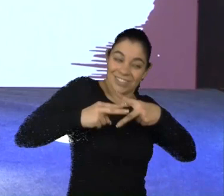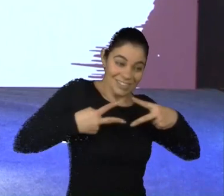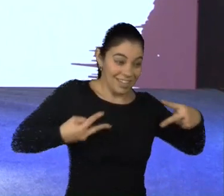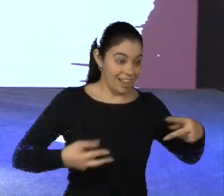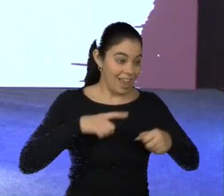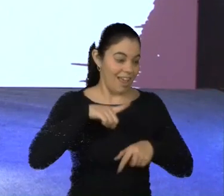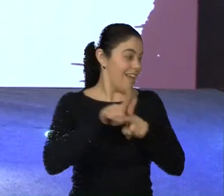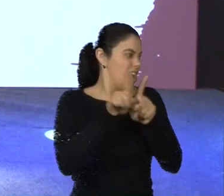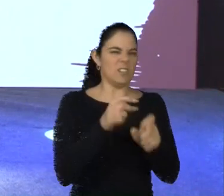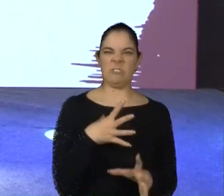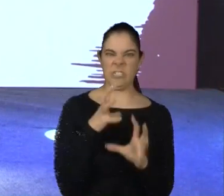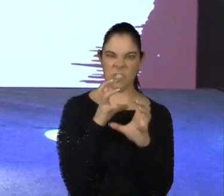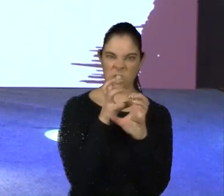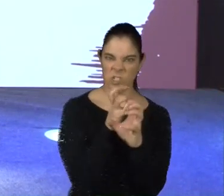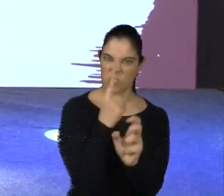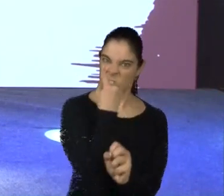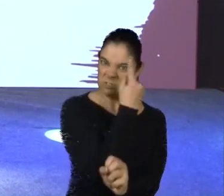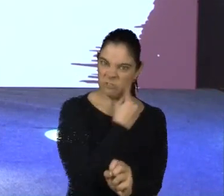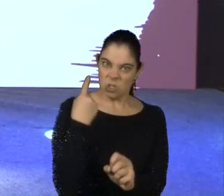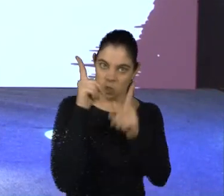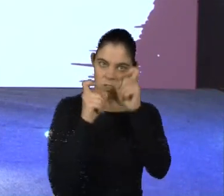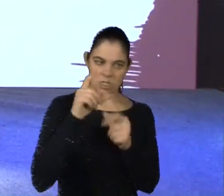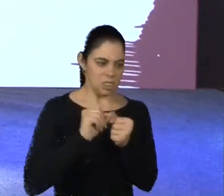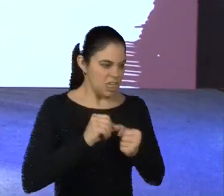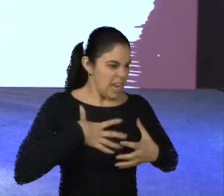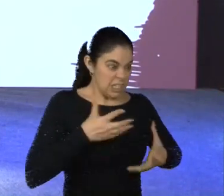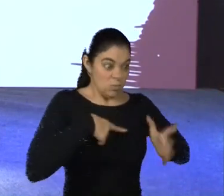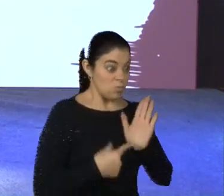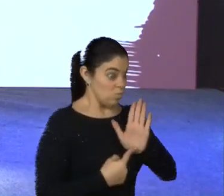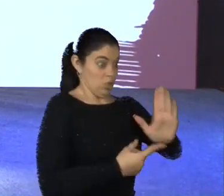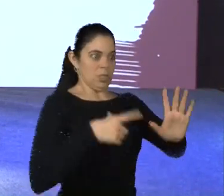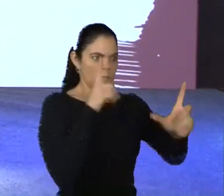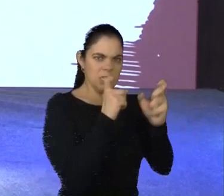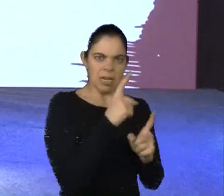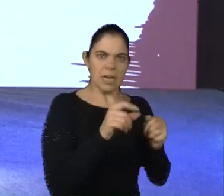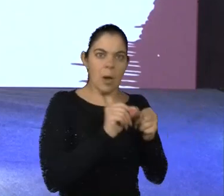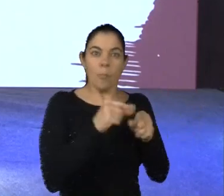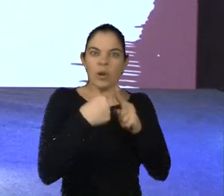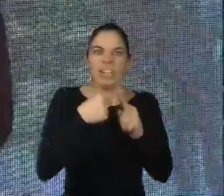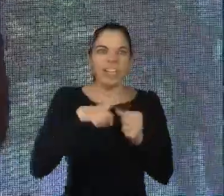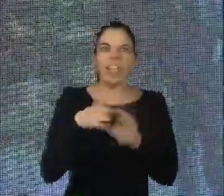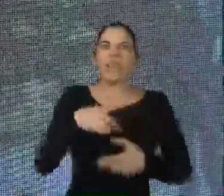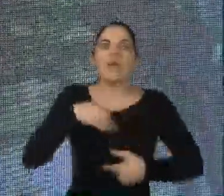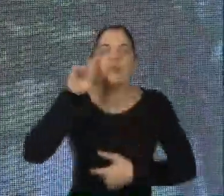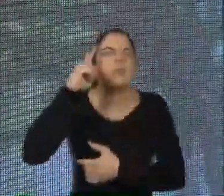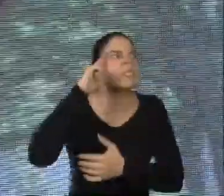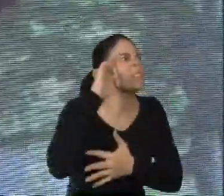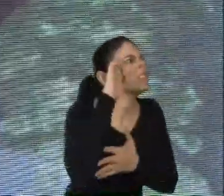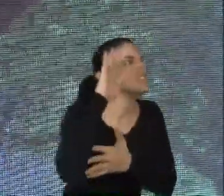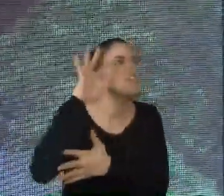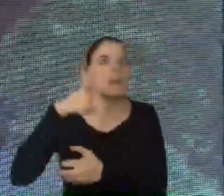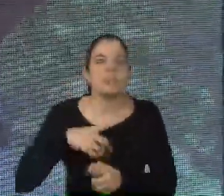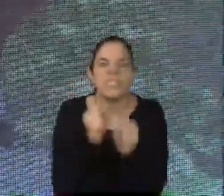raiva, eu tenho que ter reações químicas, genes têm que expressar substâncias para eu pensar naquilo que me deu raiva, para eu ficar